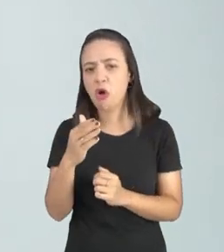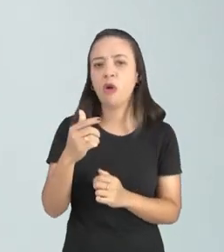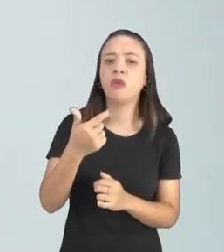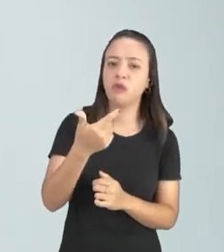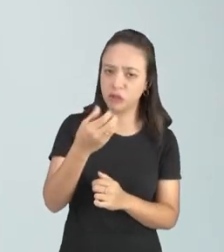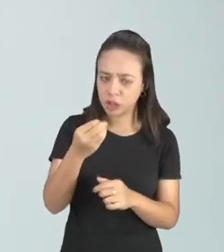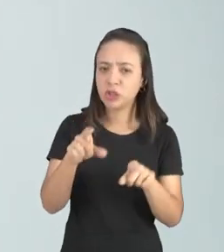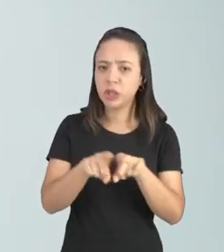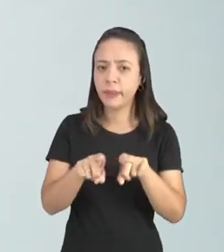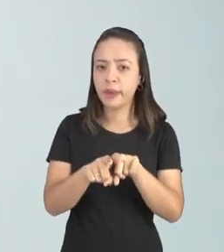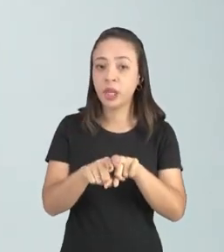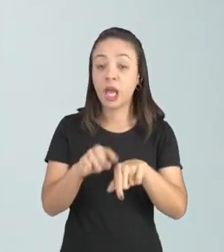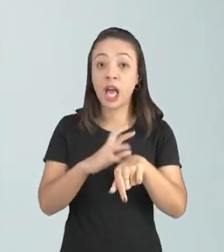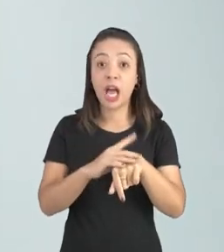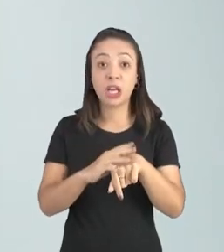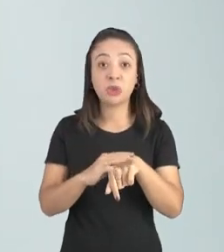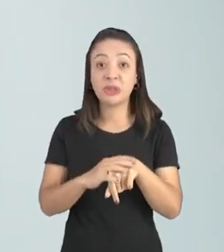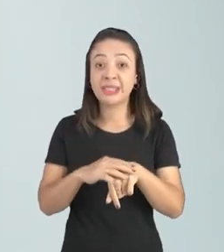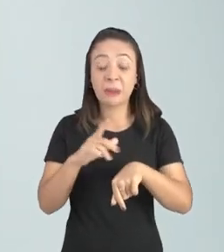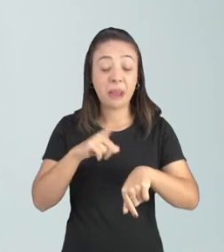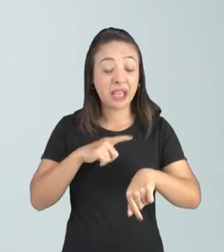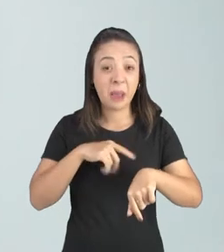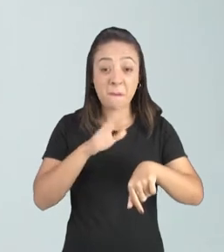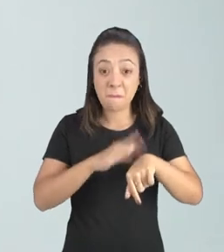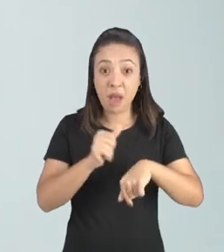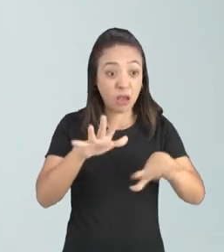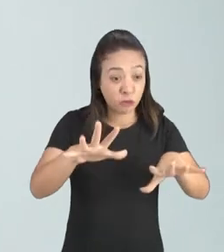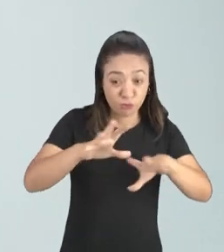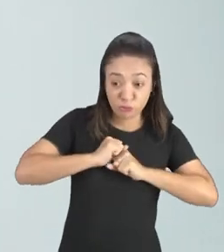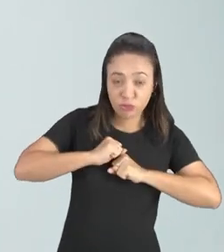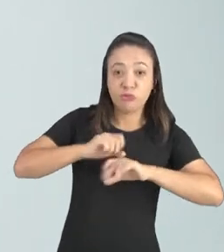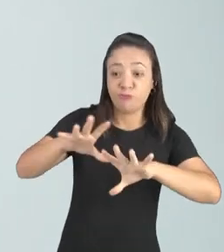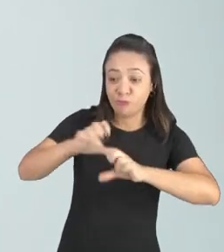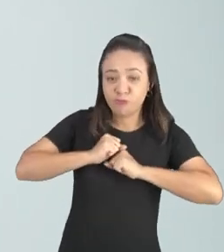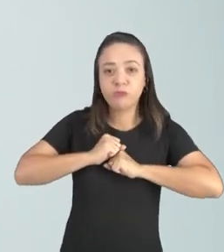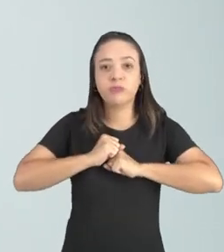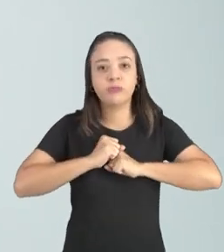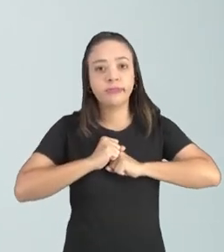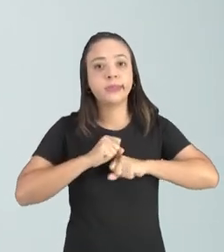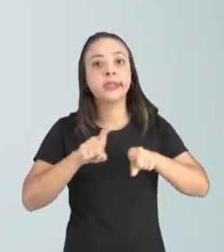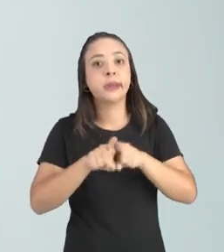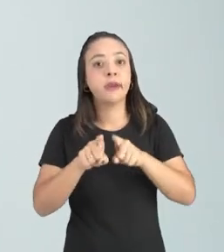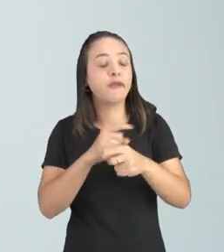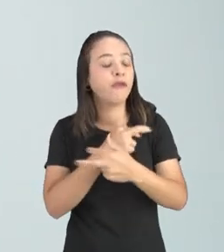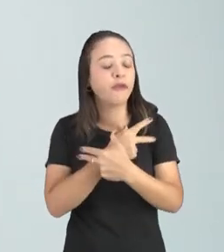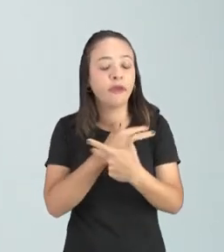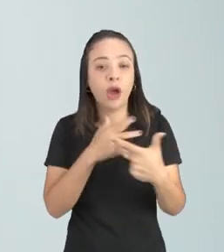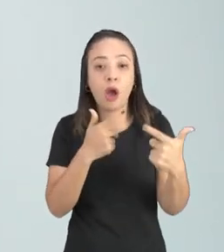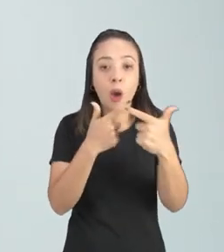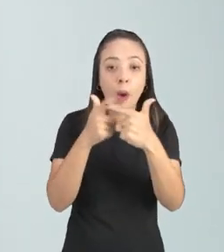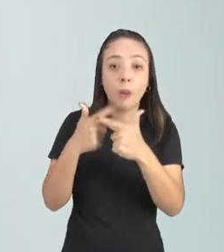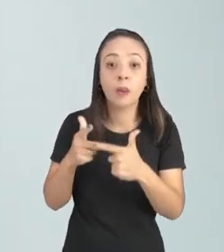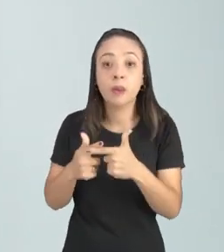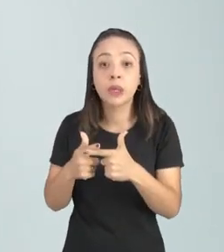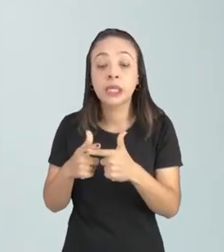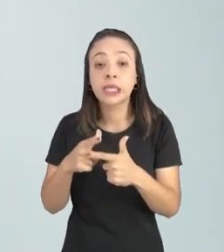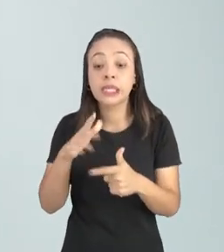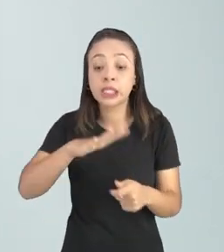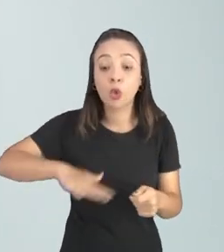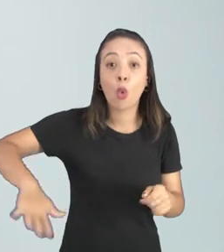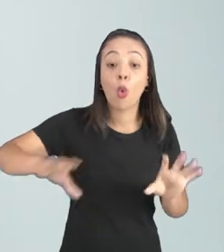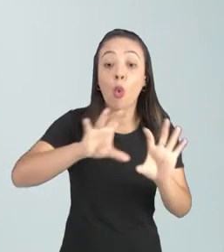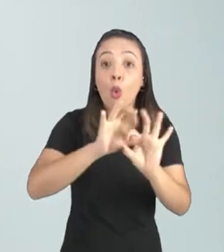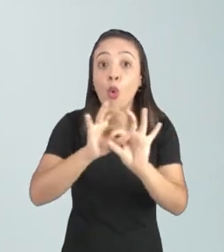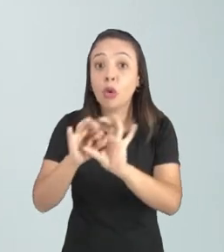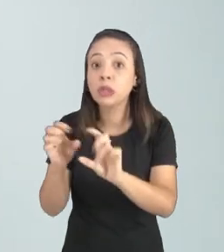uma doença mais contagiosa né e mais que envolve problemas que tem raízes sociais nós estamos falando